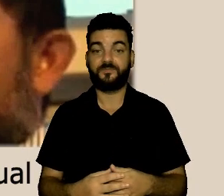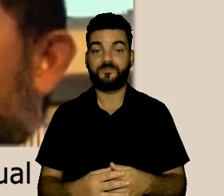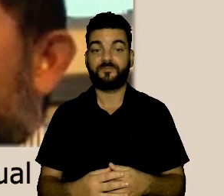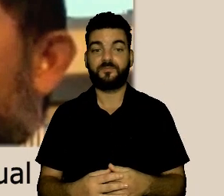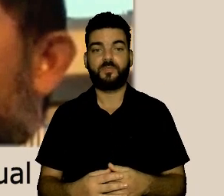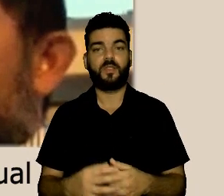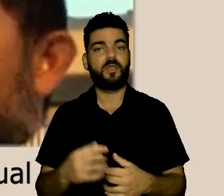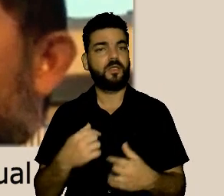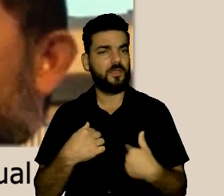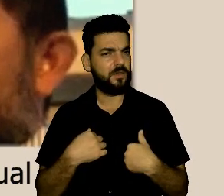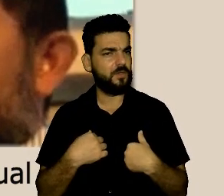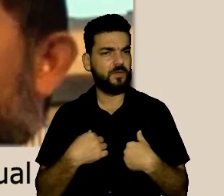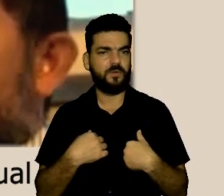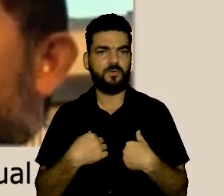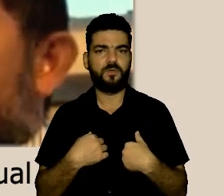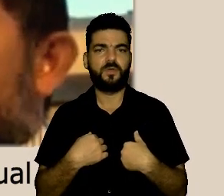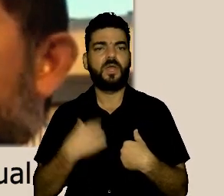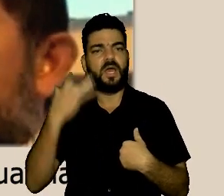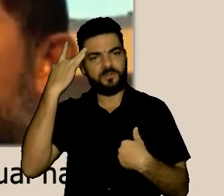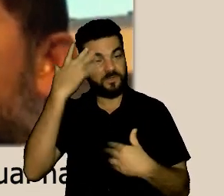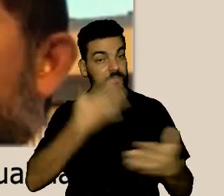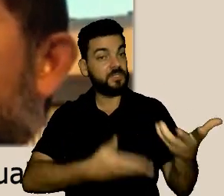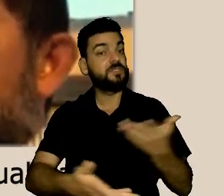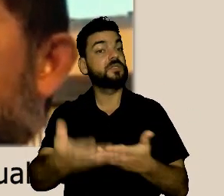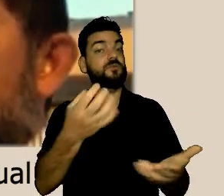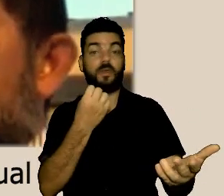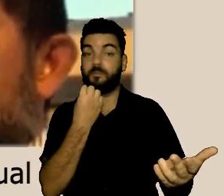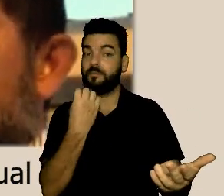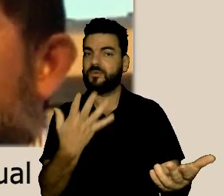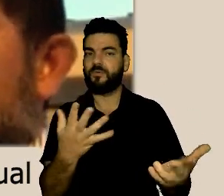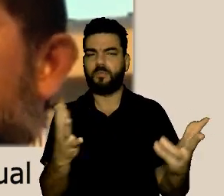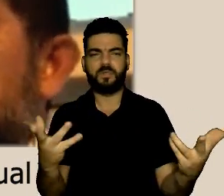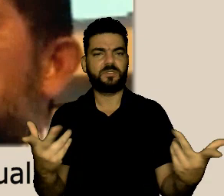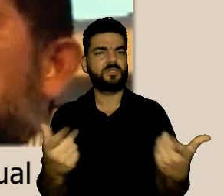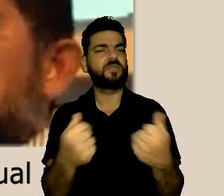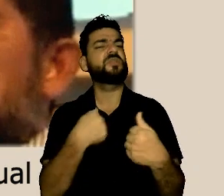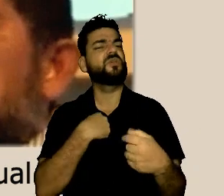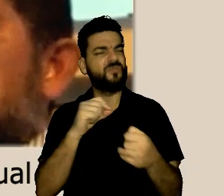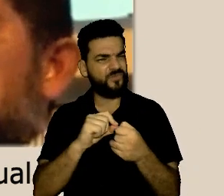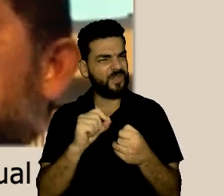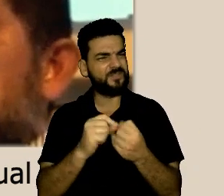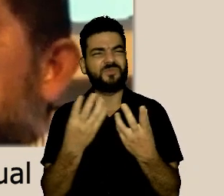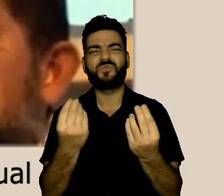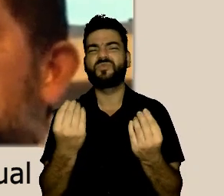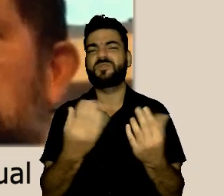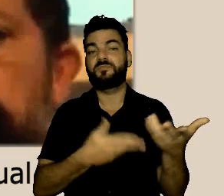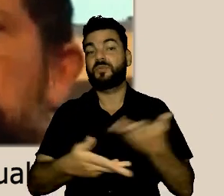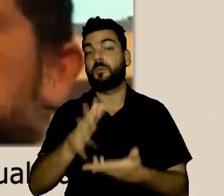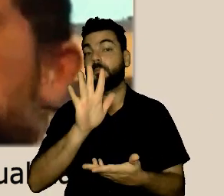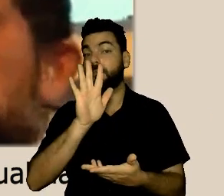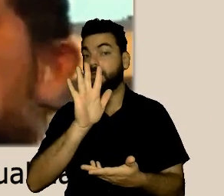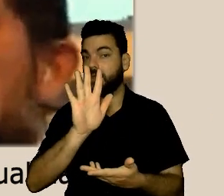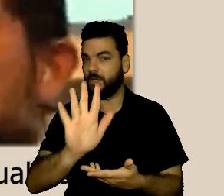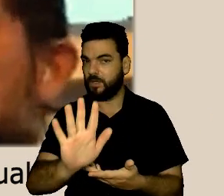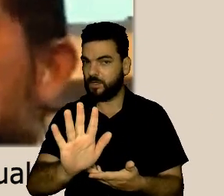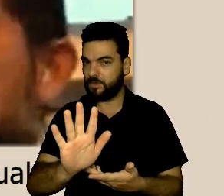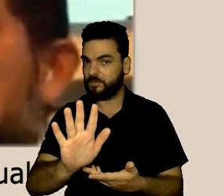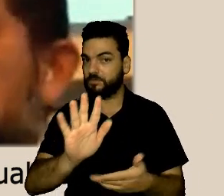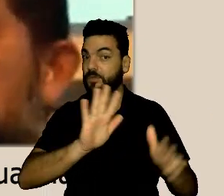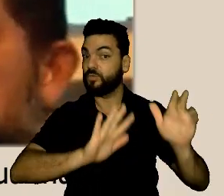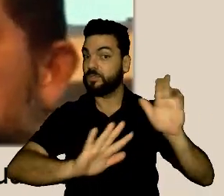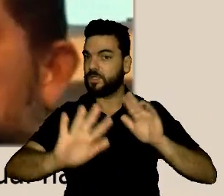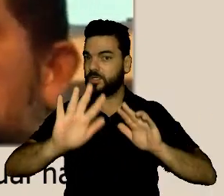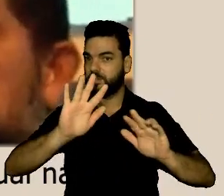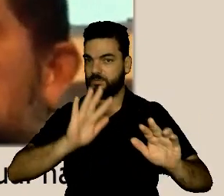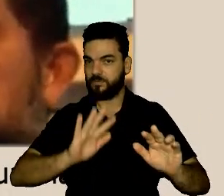-lo então eu queria dizer meus amigos me sinto à vontade a mediação é uma excelente ferramenta